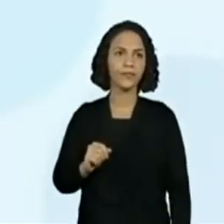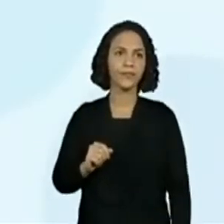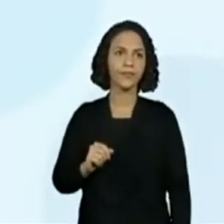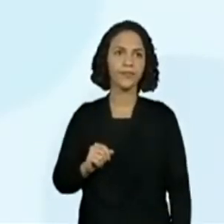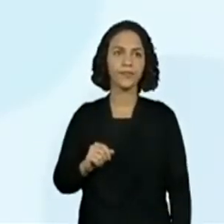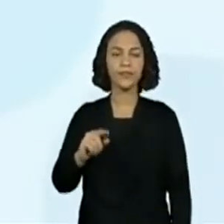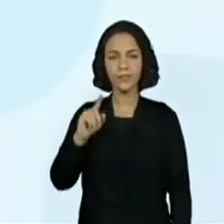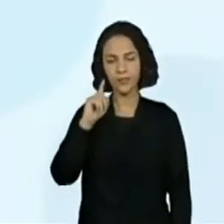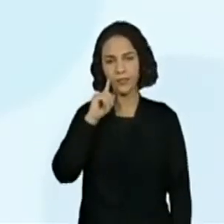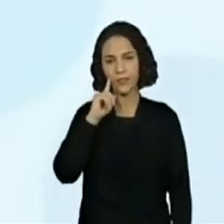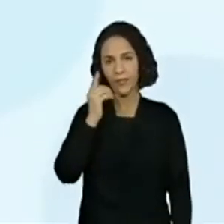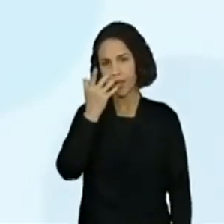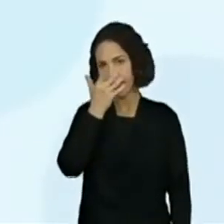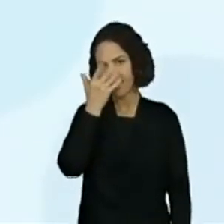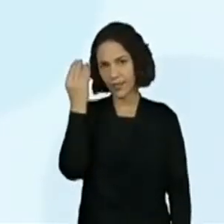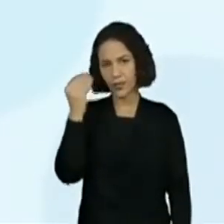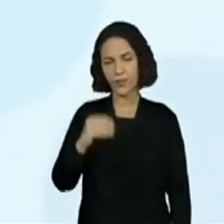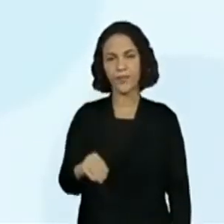Esqueceu.